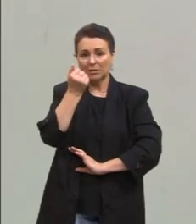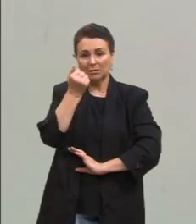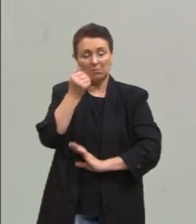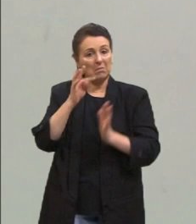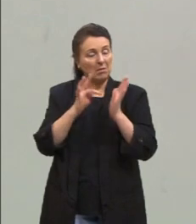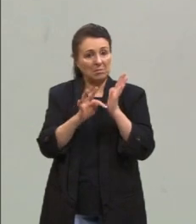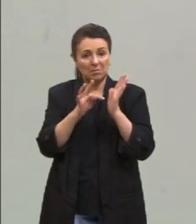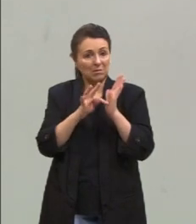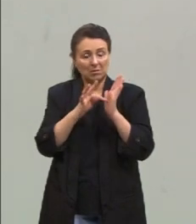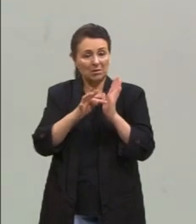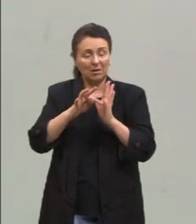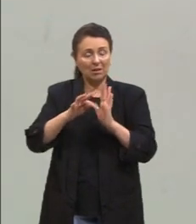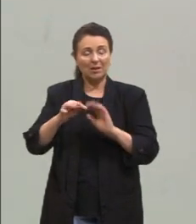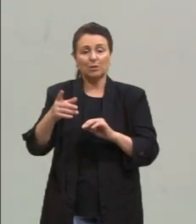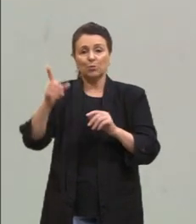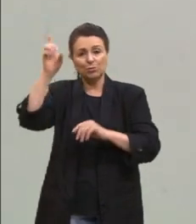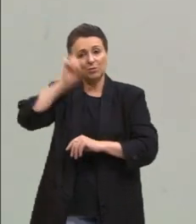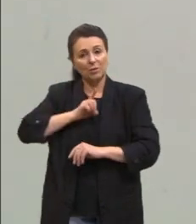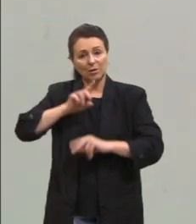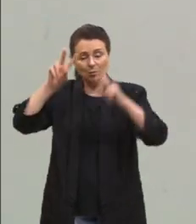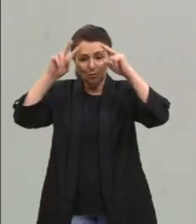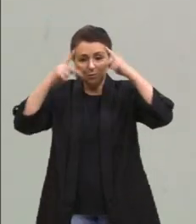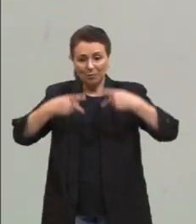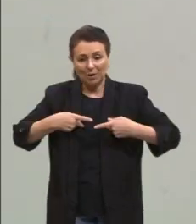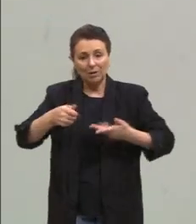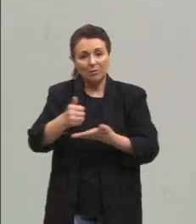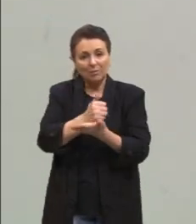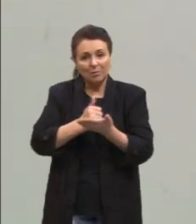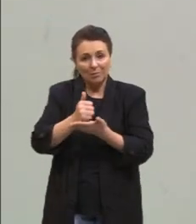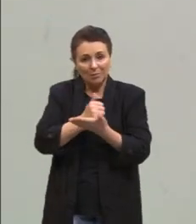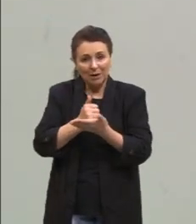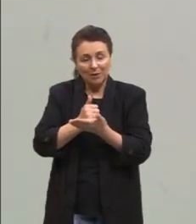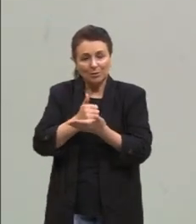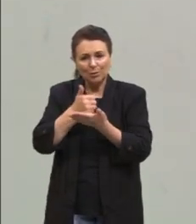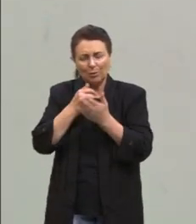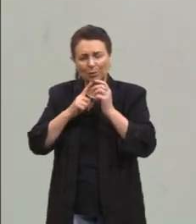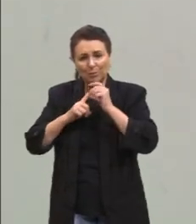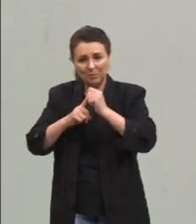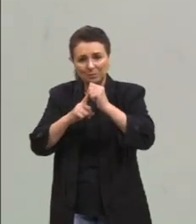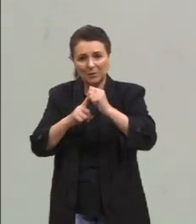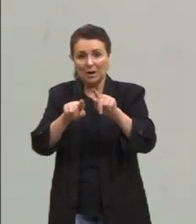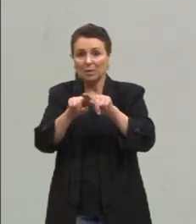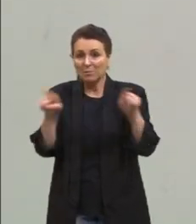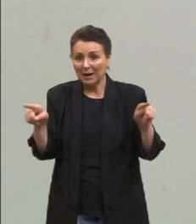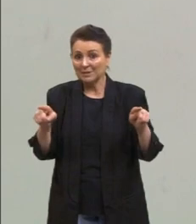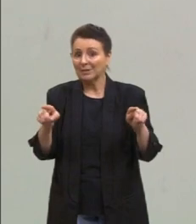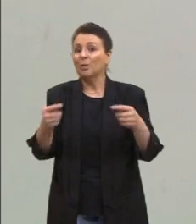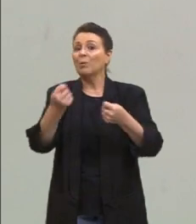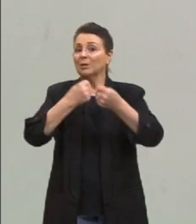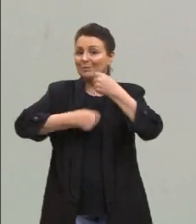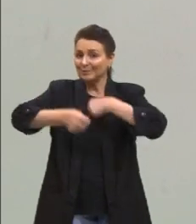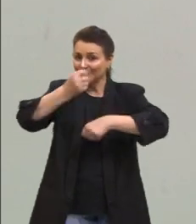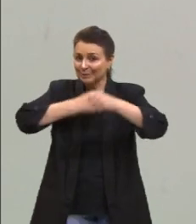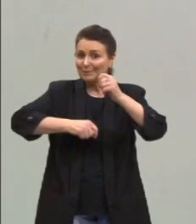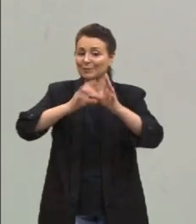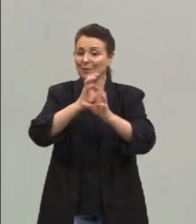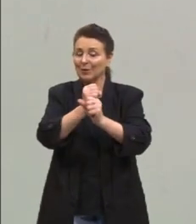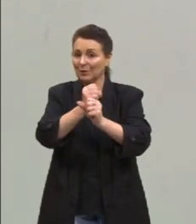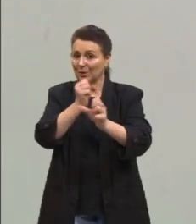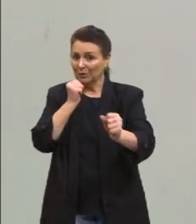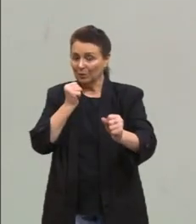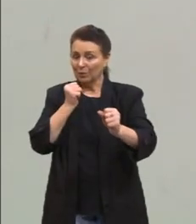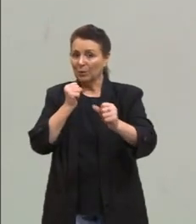é um direito humano, um direito básico, um direito fundamental. Mas, quando isso vira uma questão econômica, uma questão do lucro, e grandes